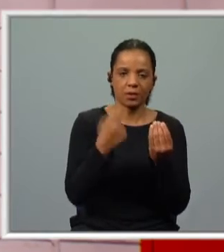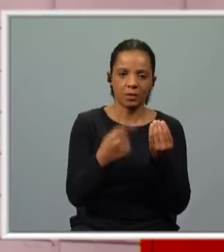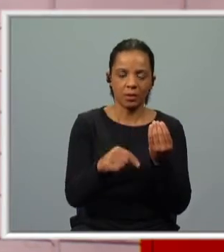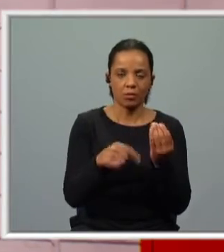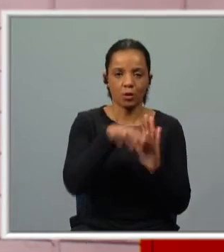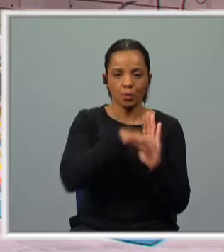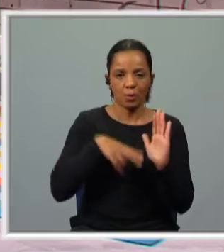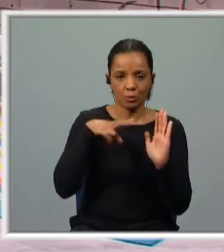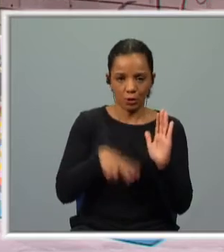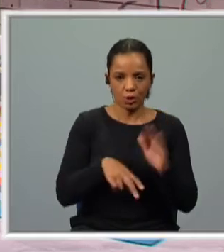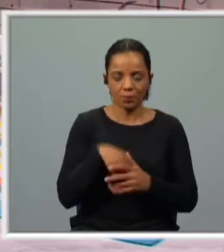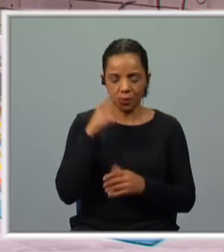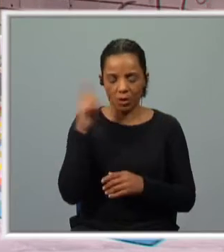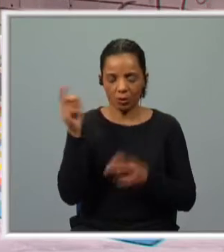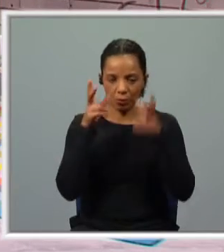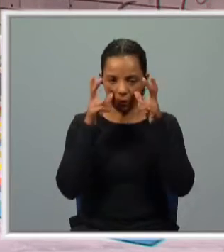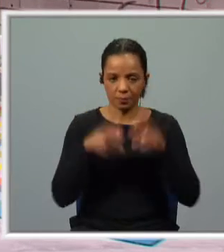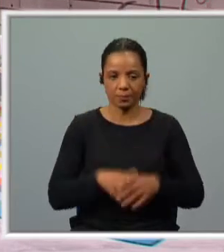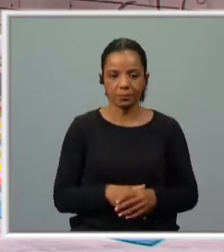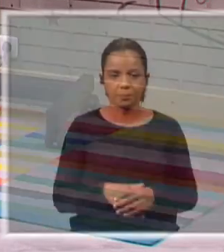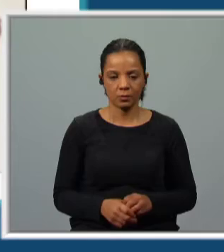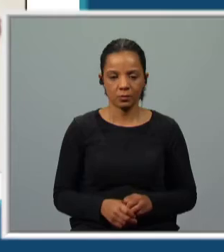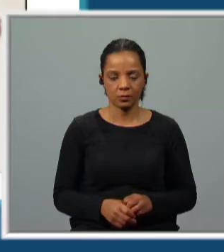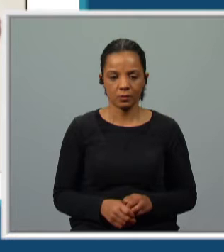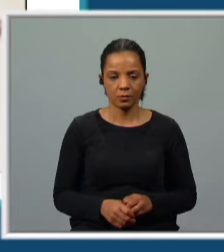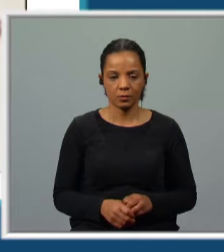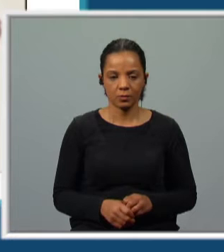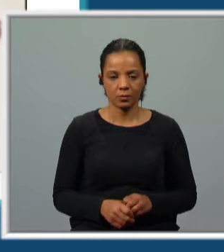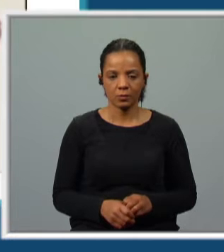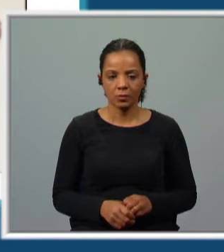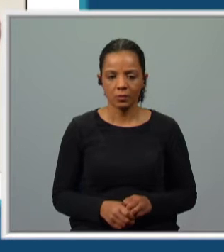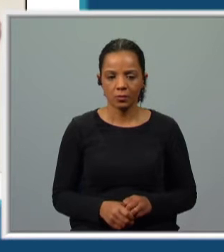no nosso programa de português. Ouve então. O que que